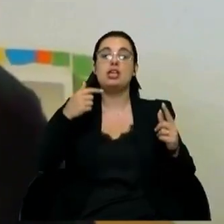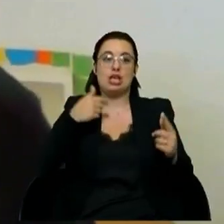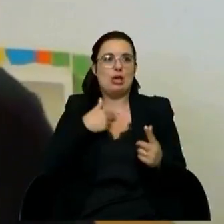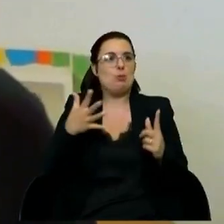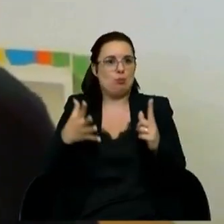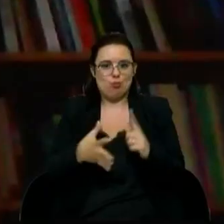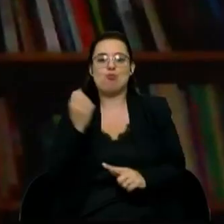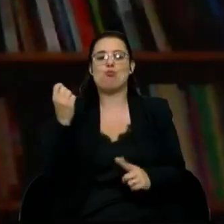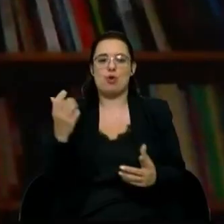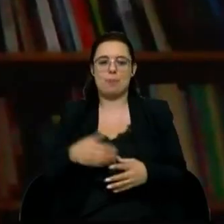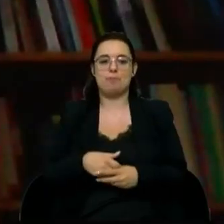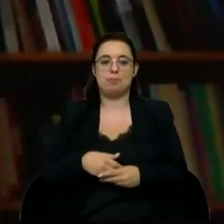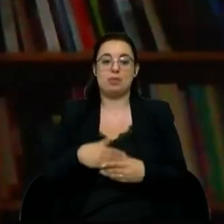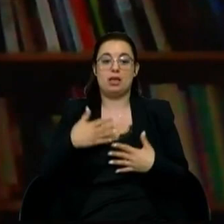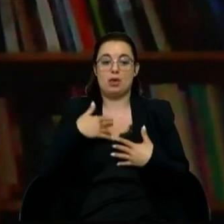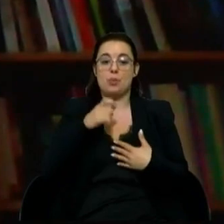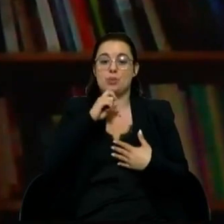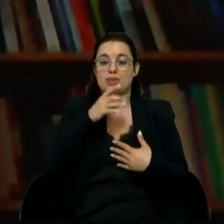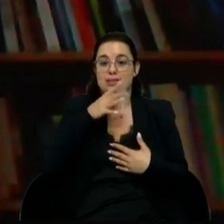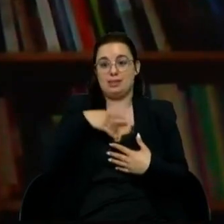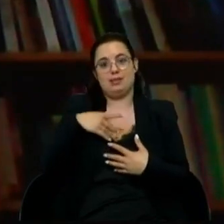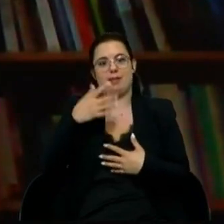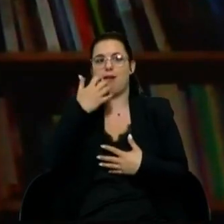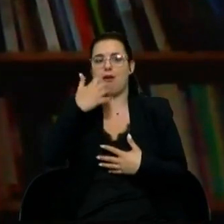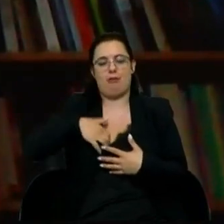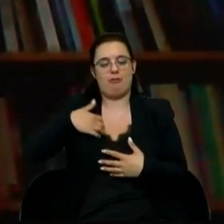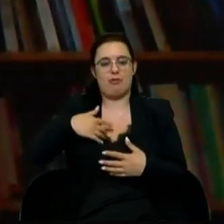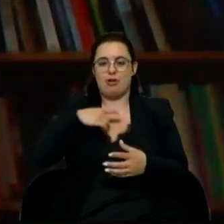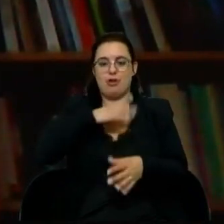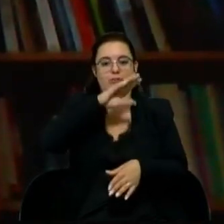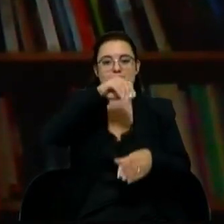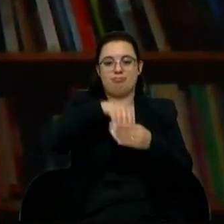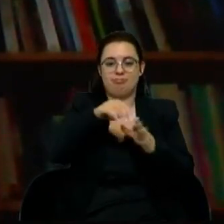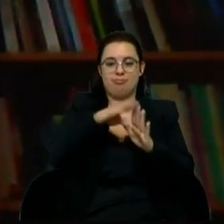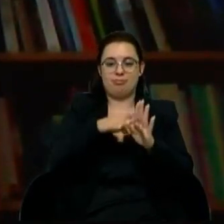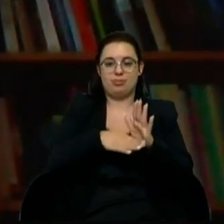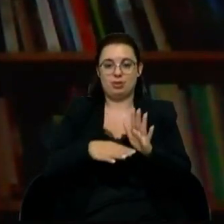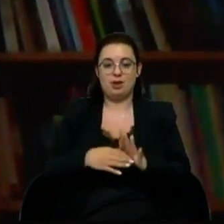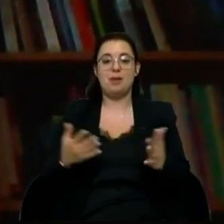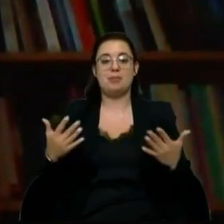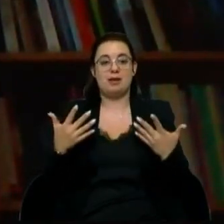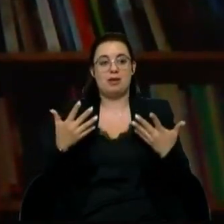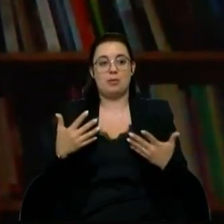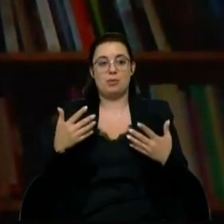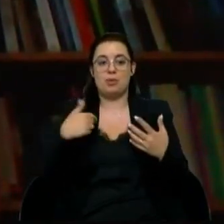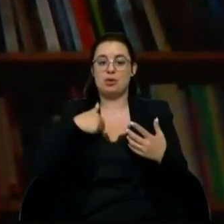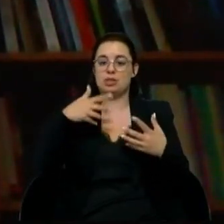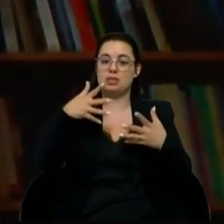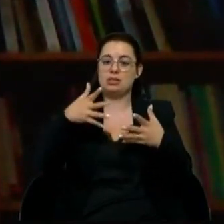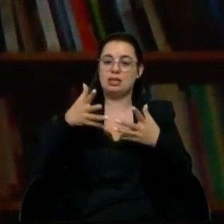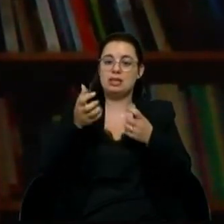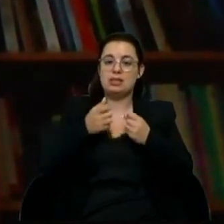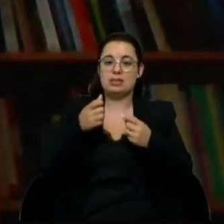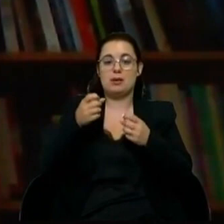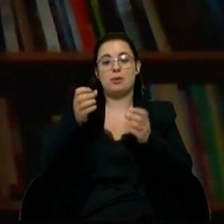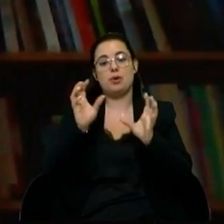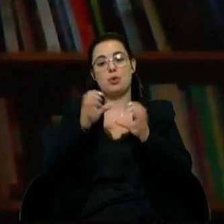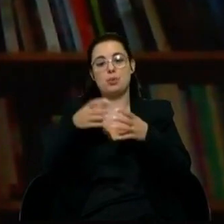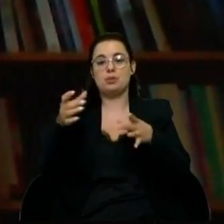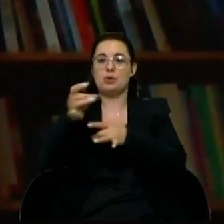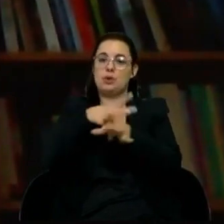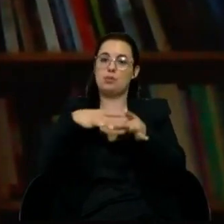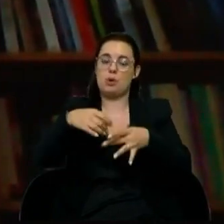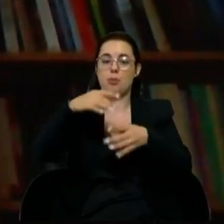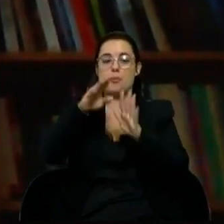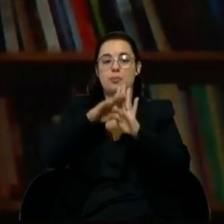com aquilo que se esperava. É uma honra poder dizer que fiz parte de um programa que começou quase como um piloto e hoje recebe a atenção da Comissão Europeia como um programa